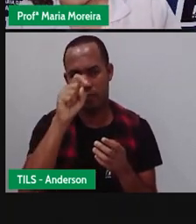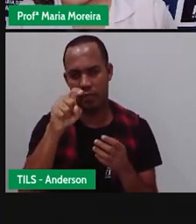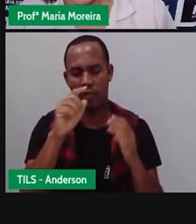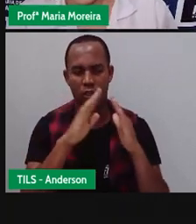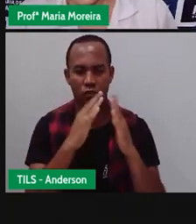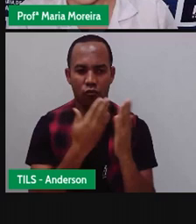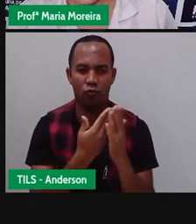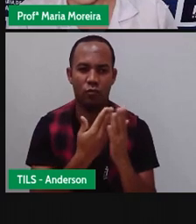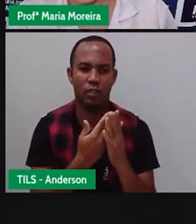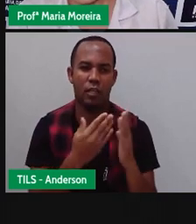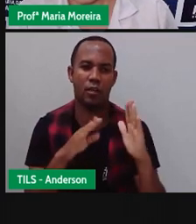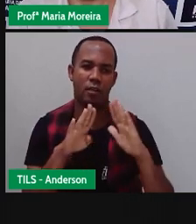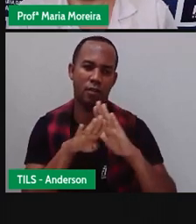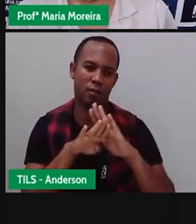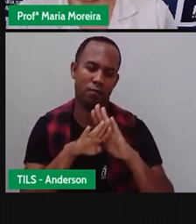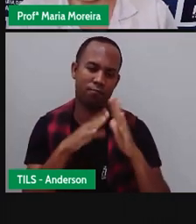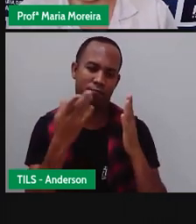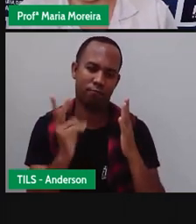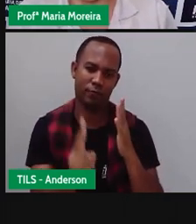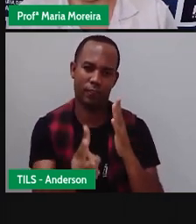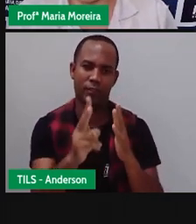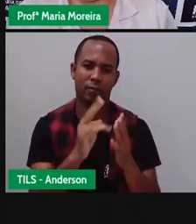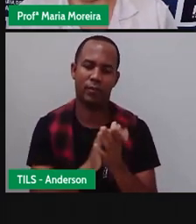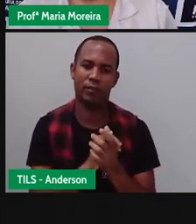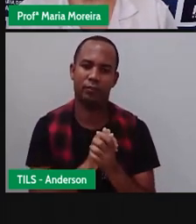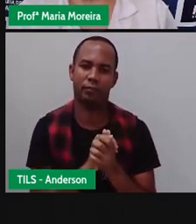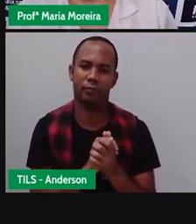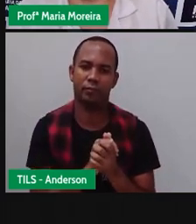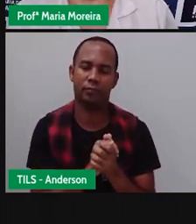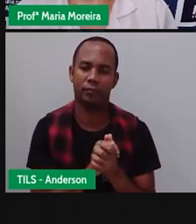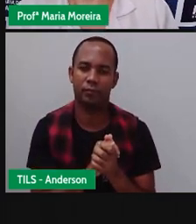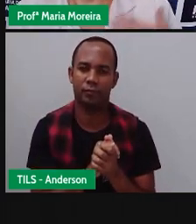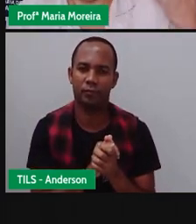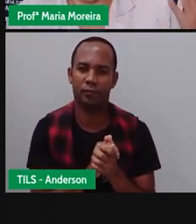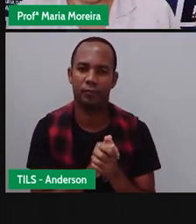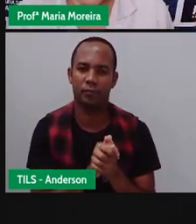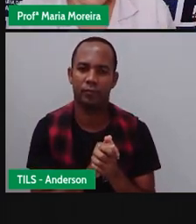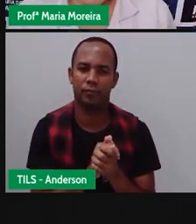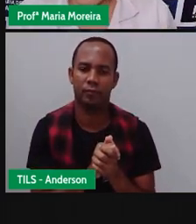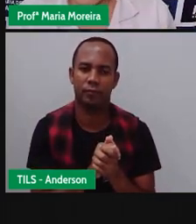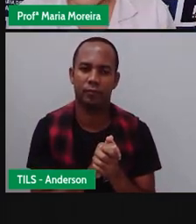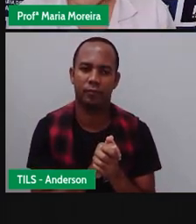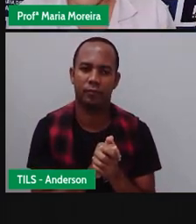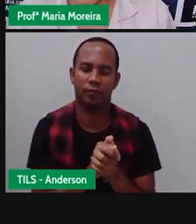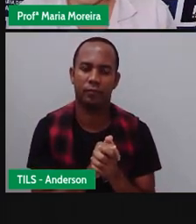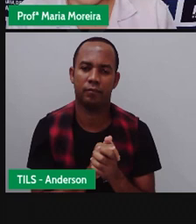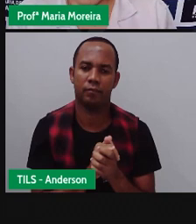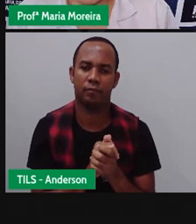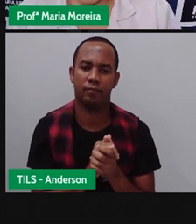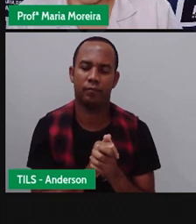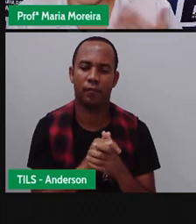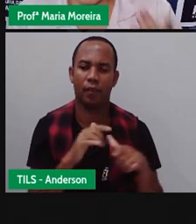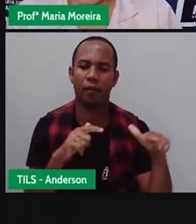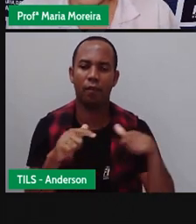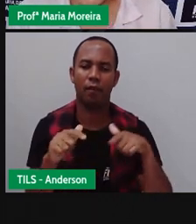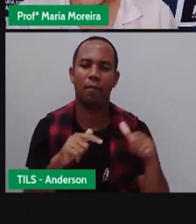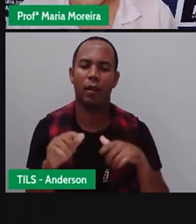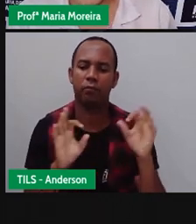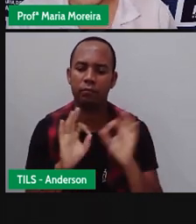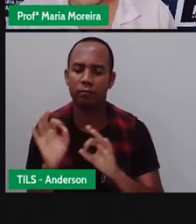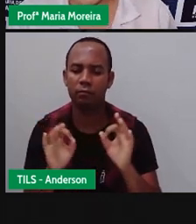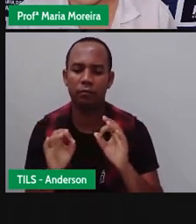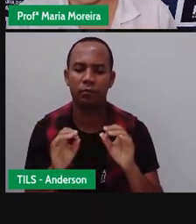vocês utilizarem aí a multiplicação, tá bom? E elaborarem os trabalhos, os problemas